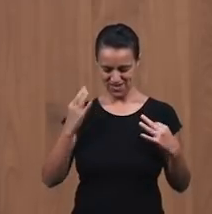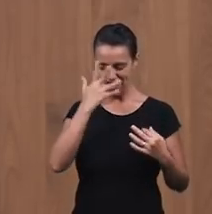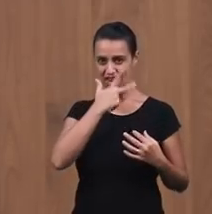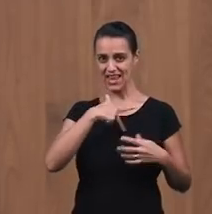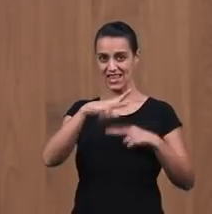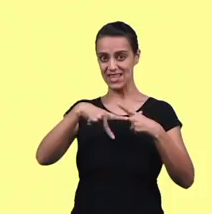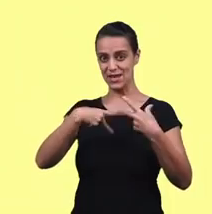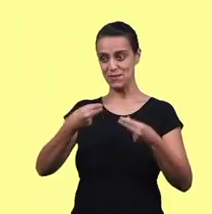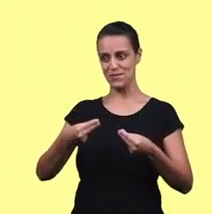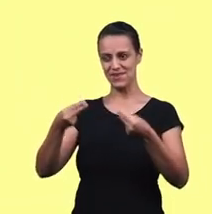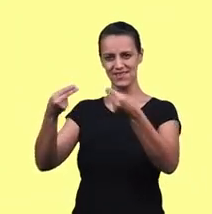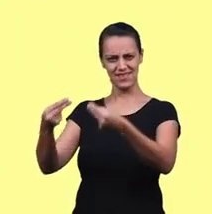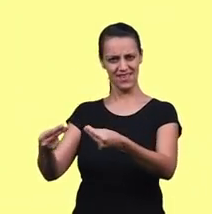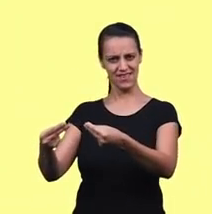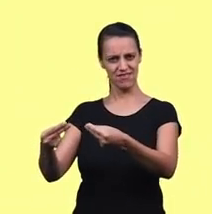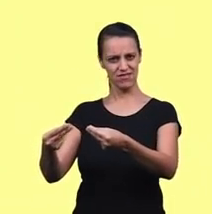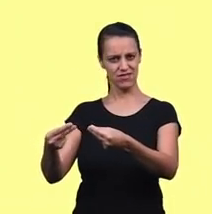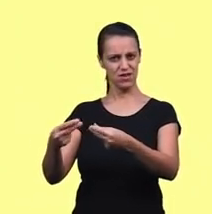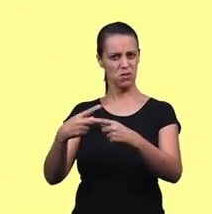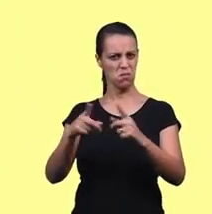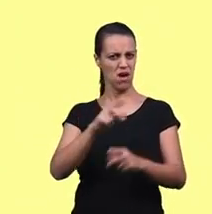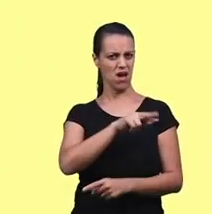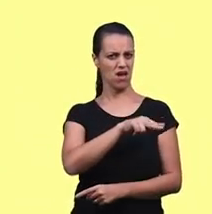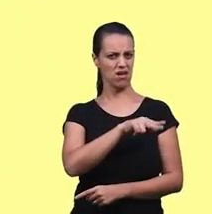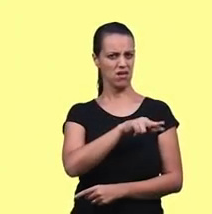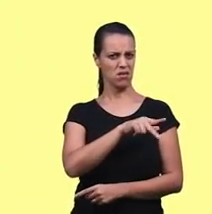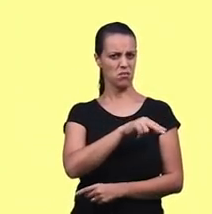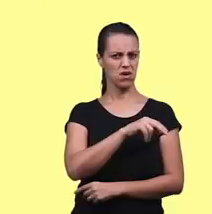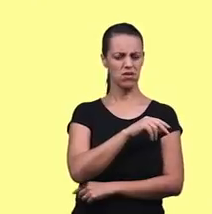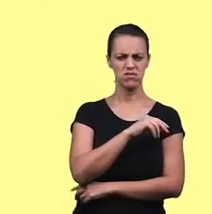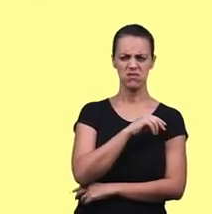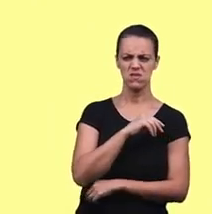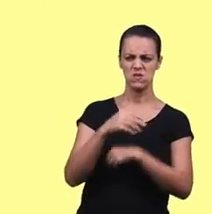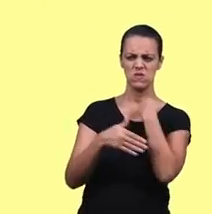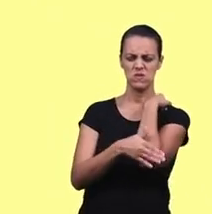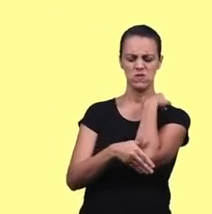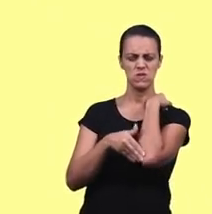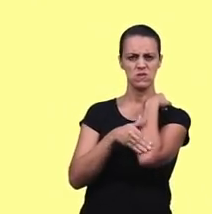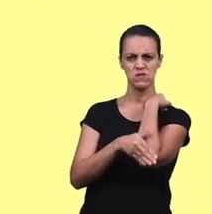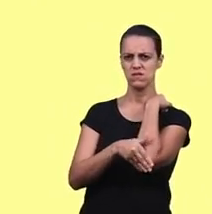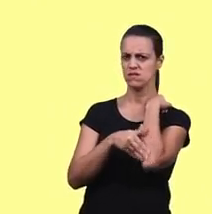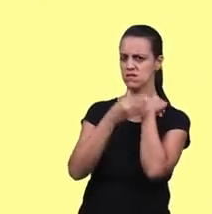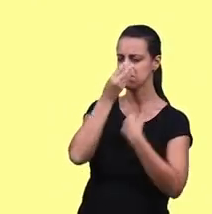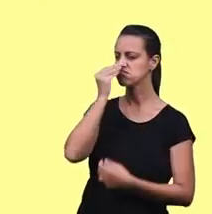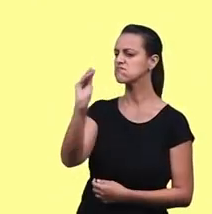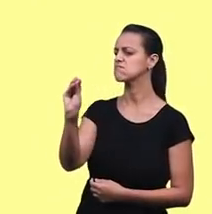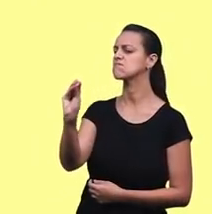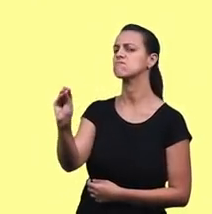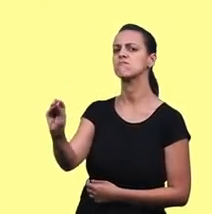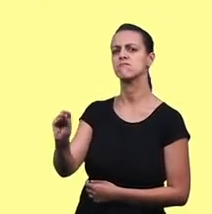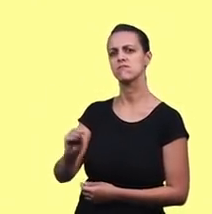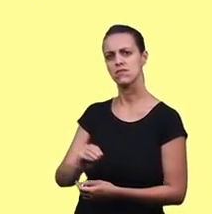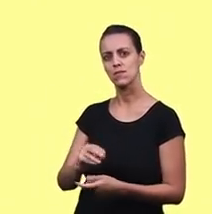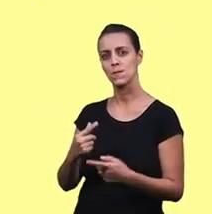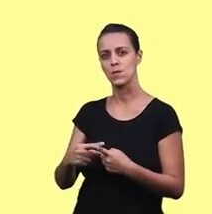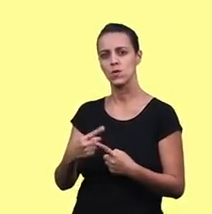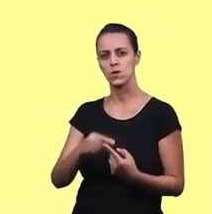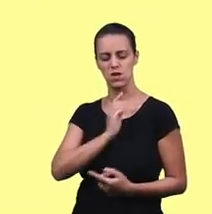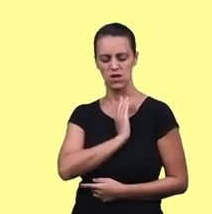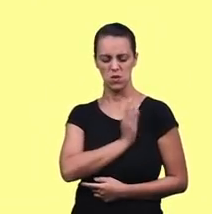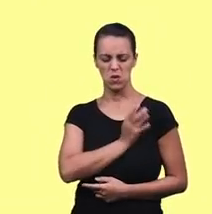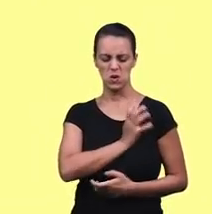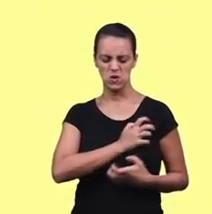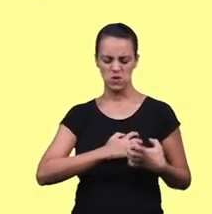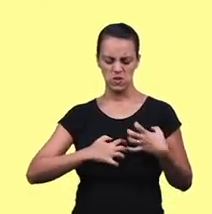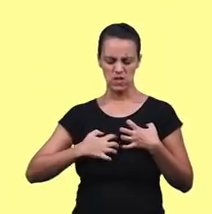isso, os seus irmãos Começaram a tratá-lo mal A desprezá-lo O coração dos seus irmãos Se